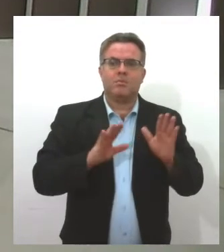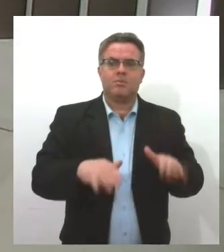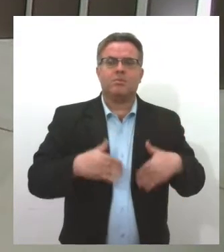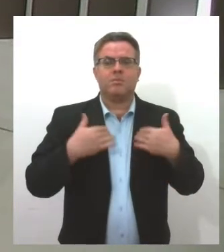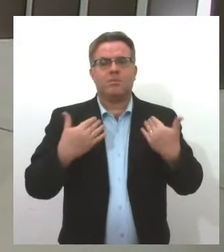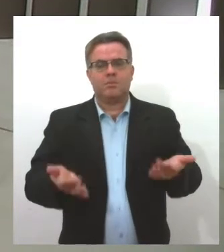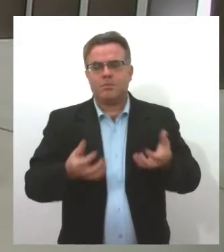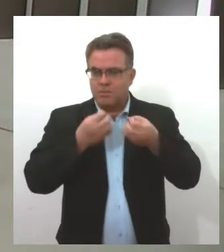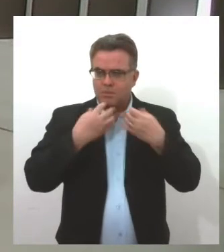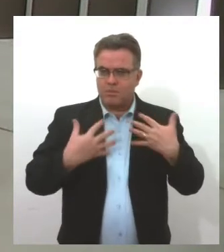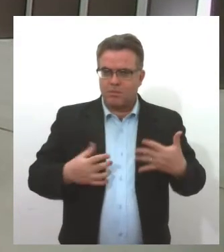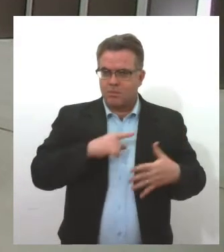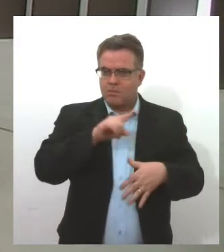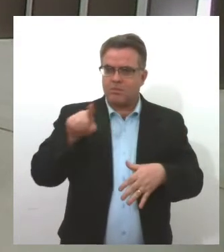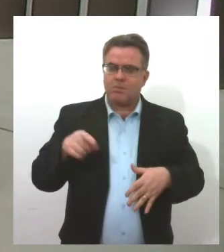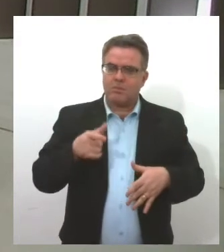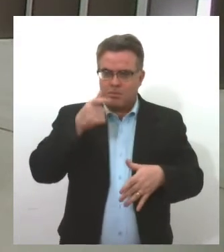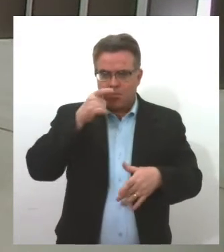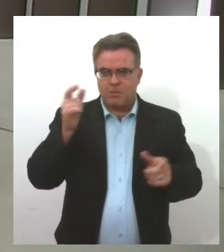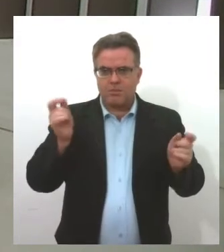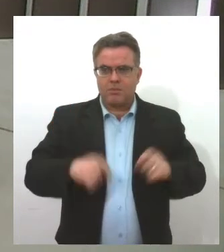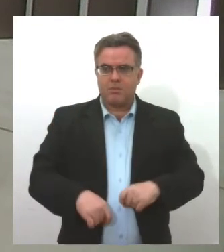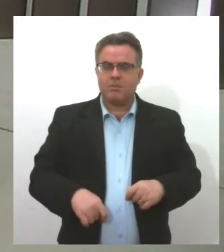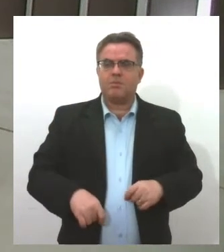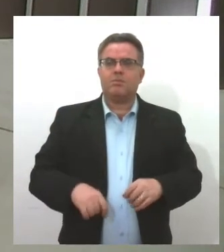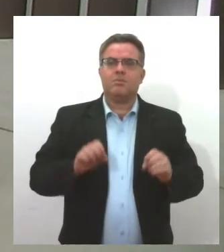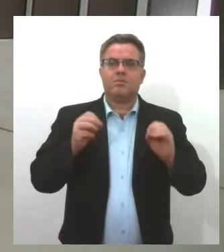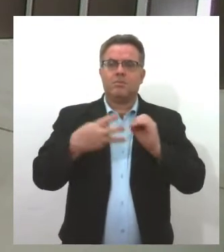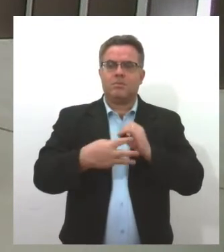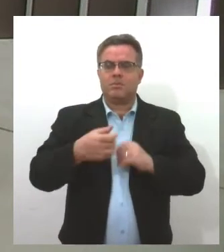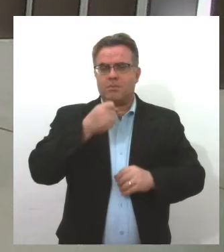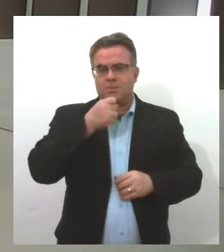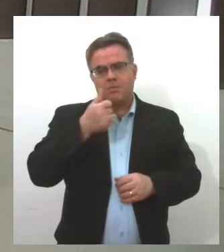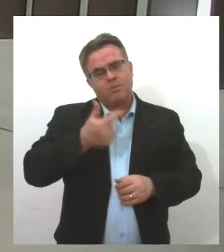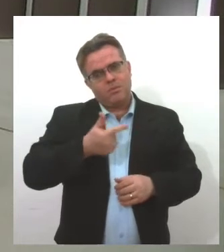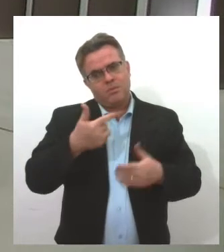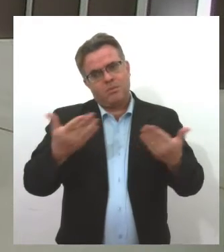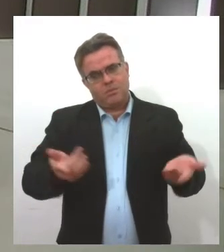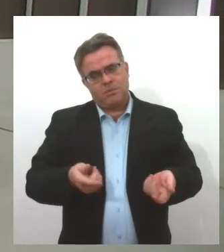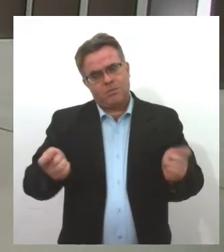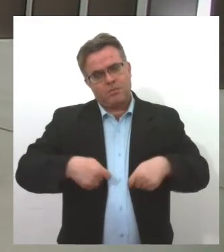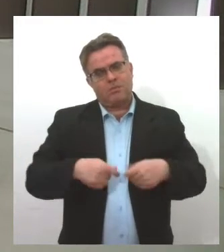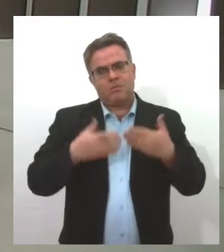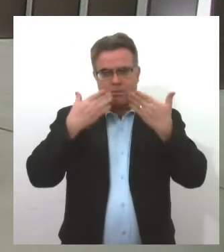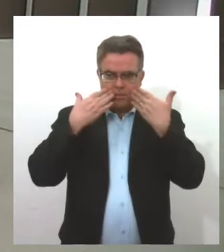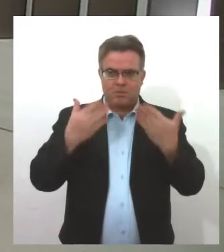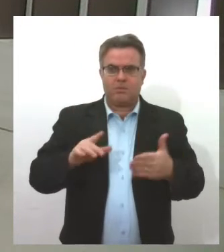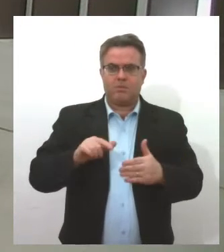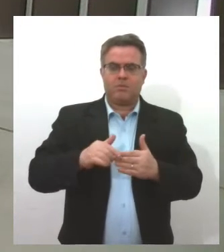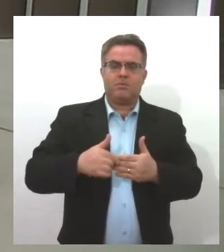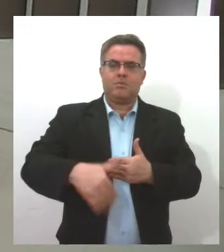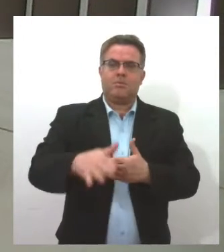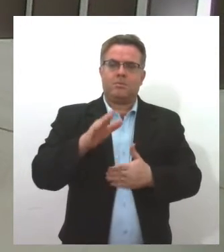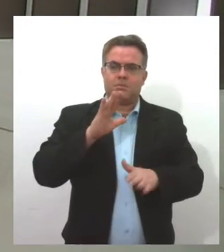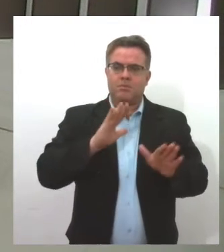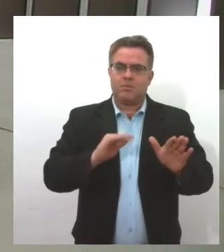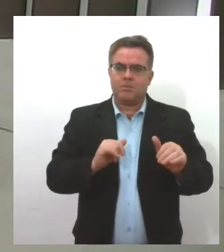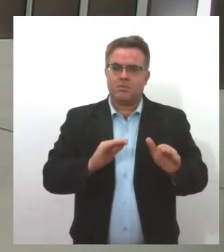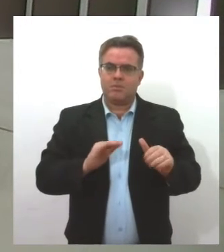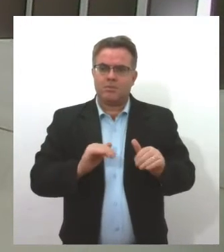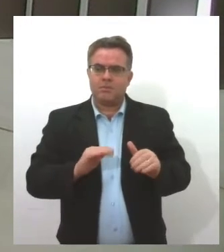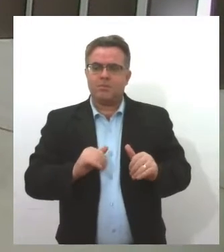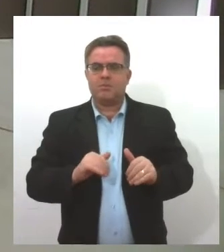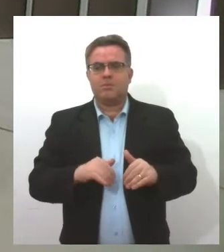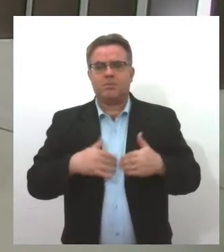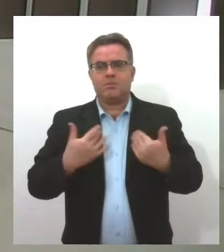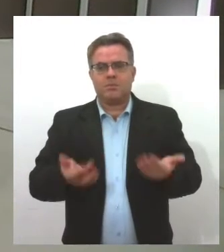bacana, você que está assistindo aqui agora, o Jornal da Lese, segunda edição, já sabe que tem a apresentação aí próxima, agora em setembro, né? Que o Lindolfo acabou